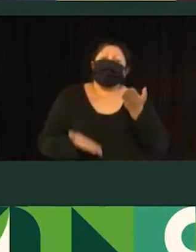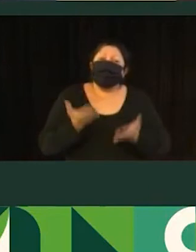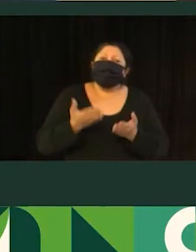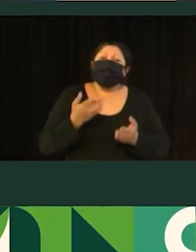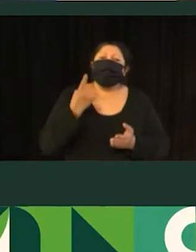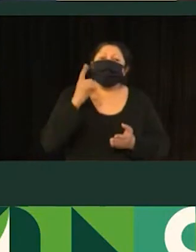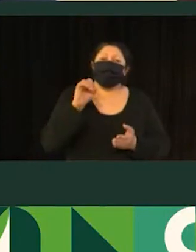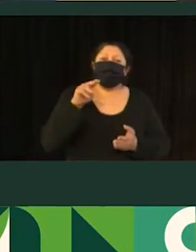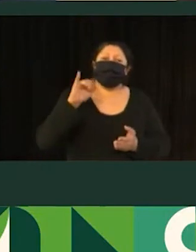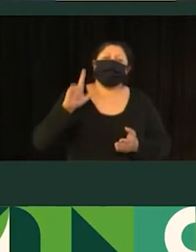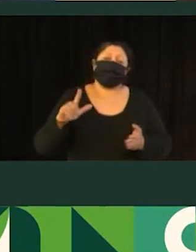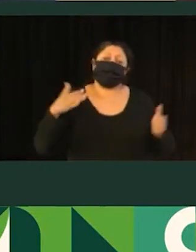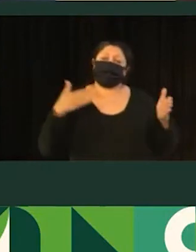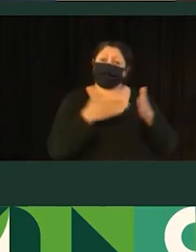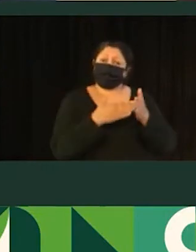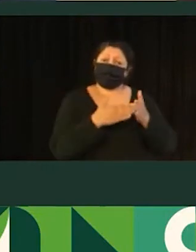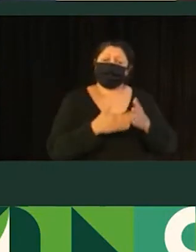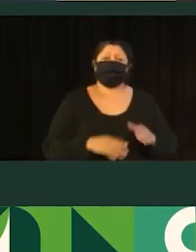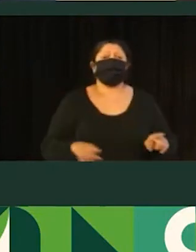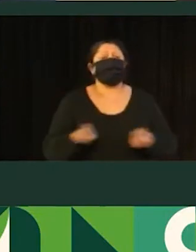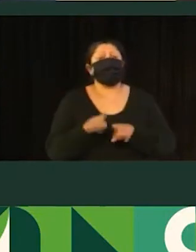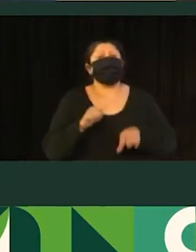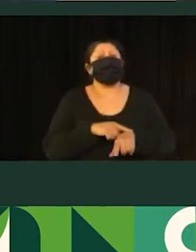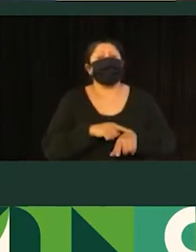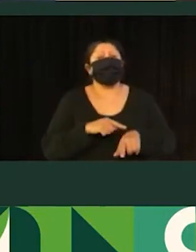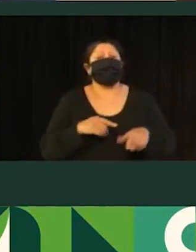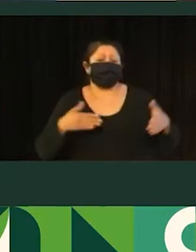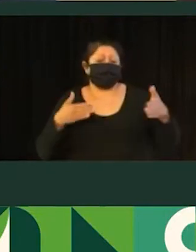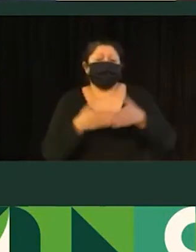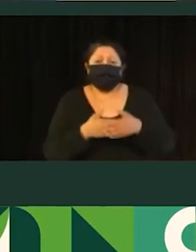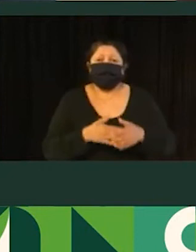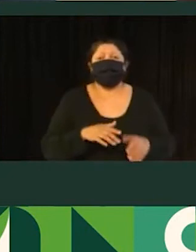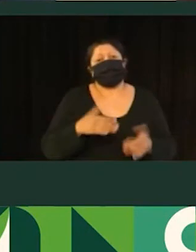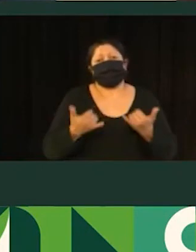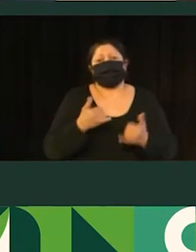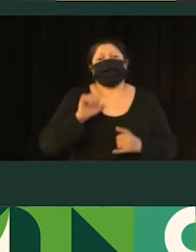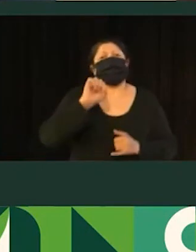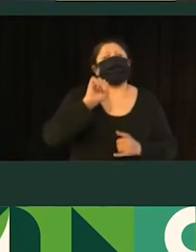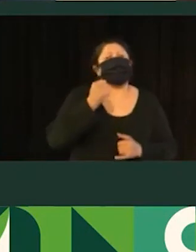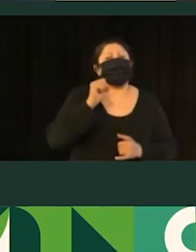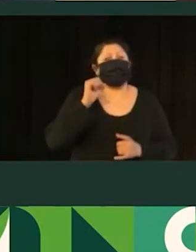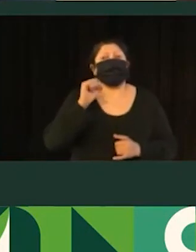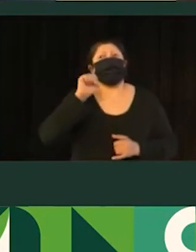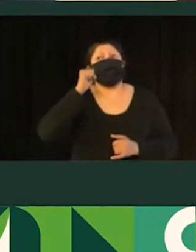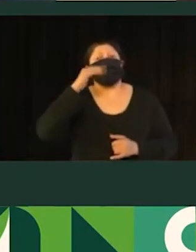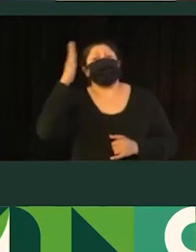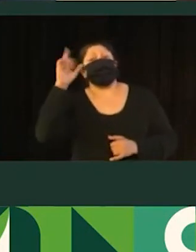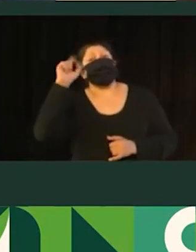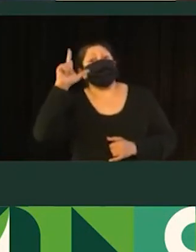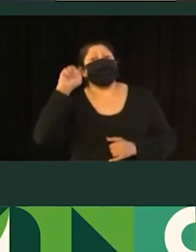Tem, também, a área com restrição horária, que seria a área central. Então, das 8 às 20, restrito também.